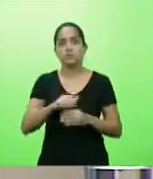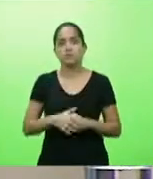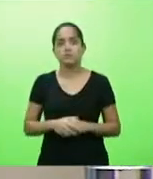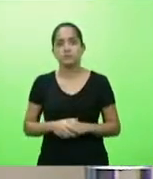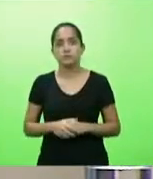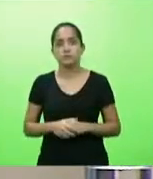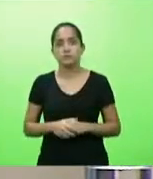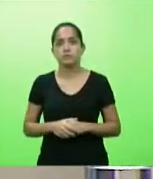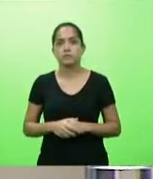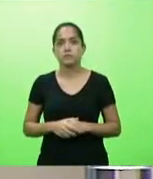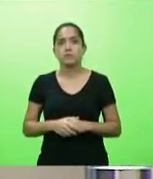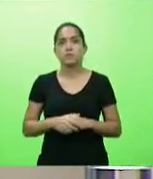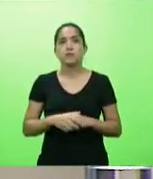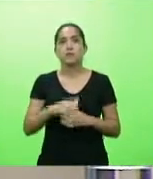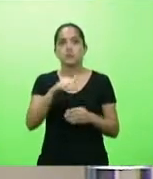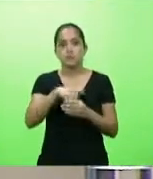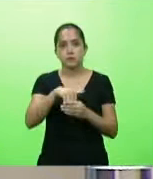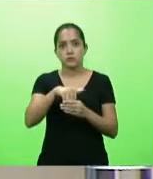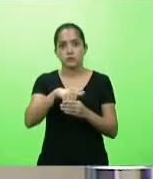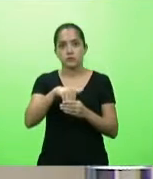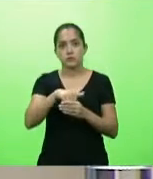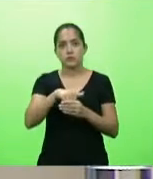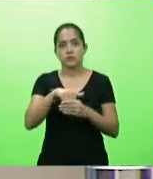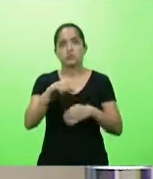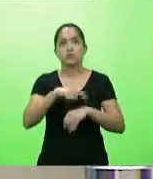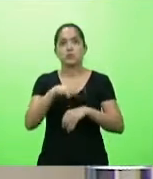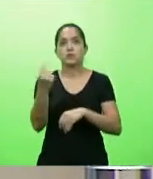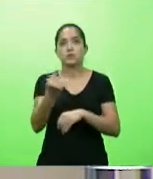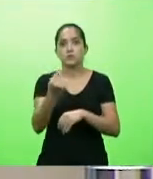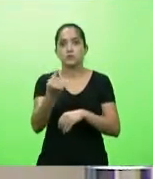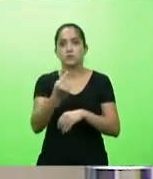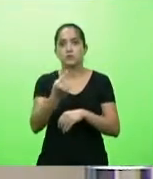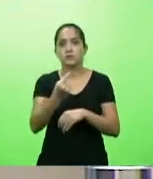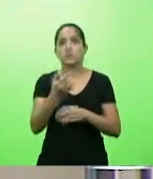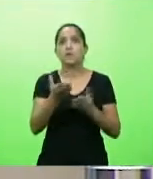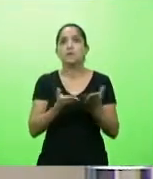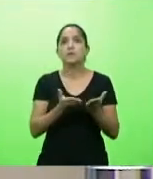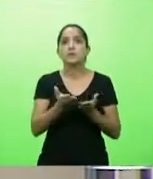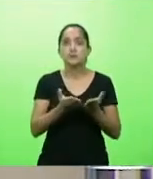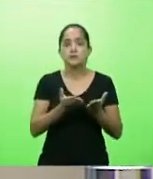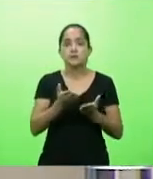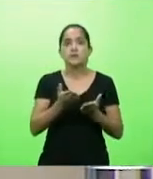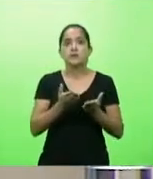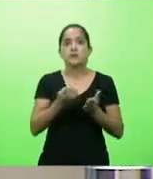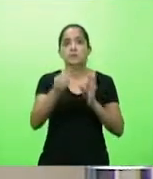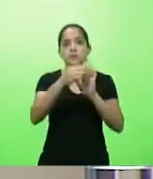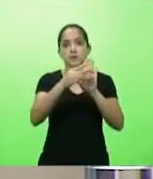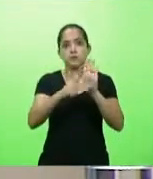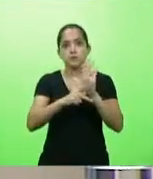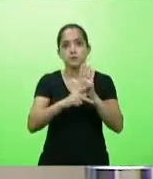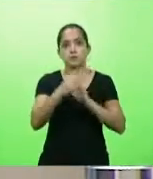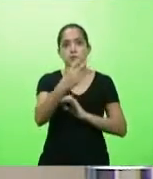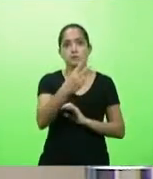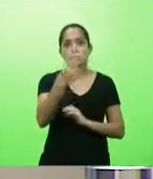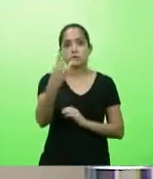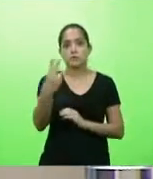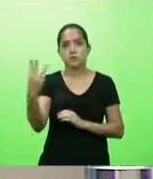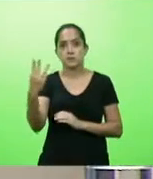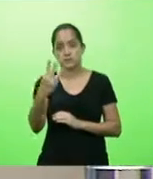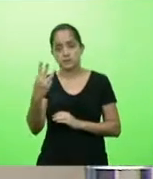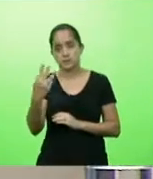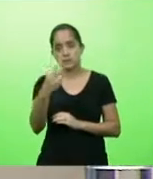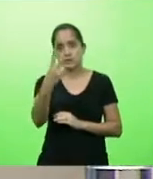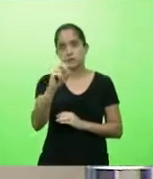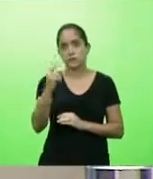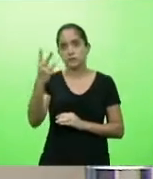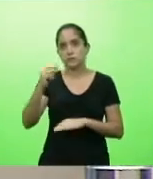Votação, discussão e votação em turno único da admissibilidade da medida provisória 233.2020,